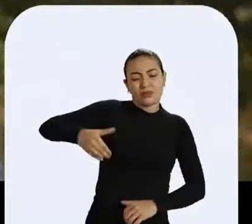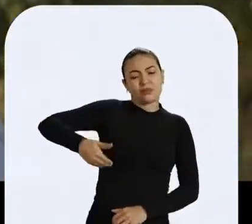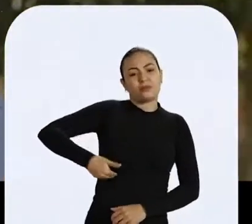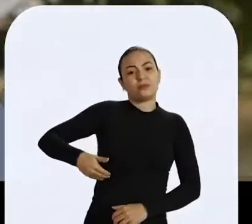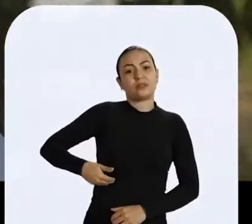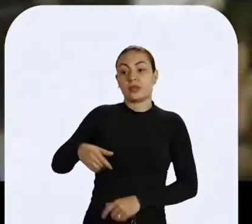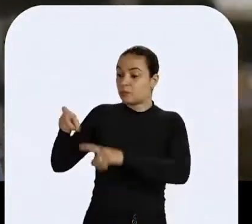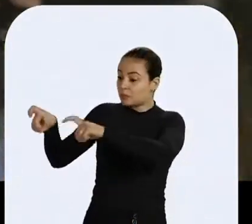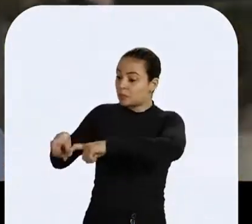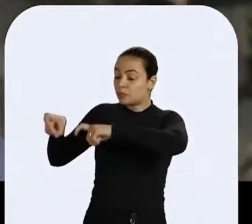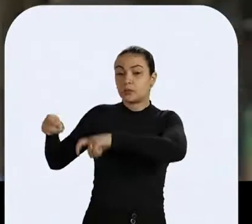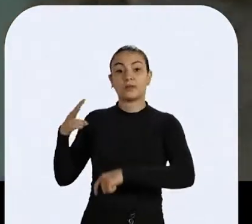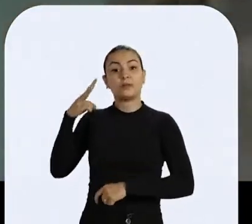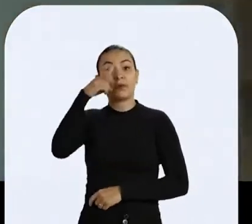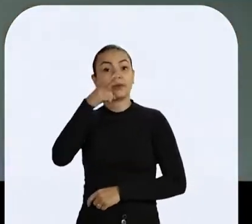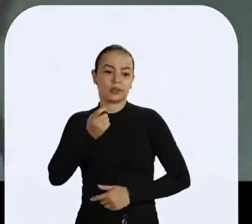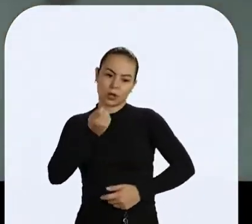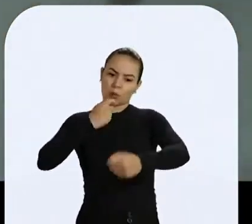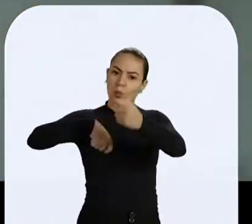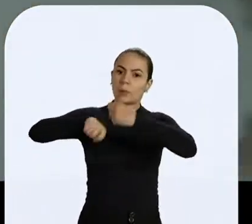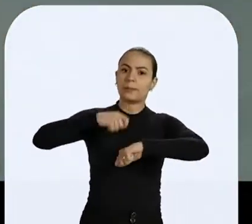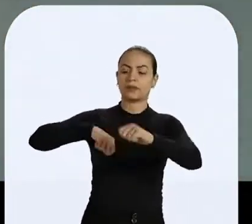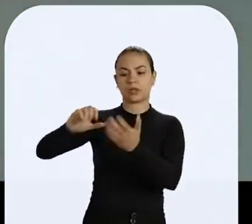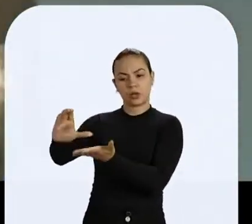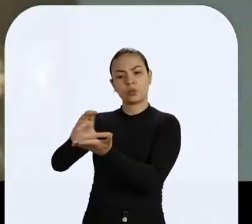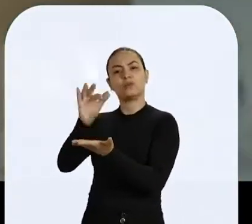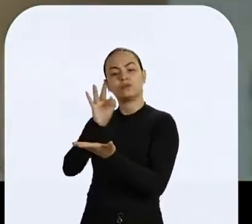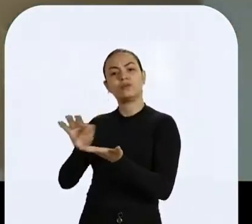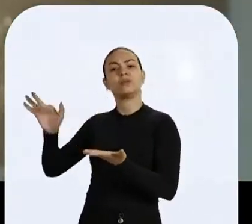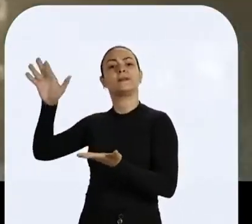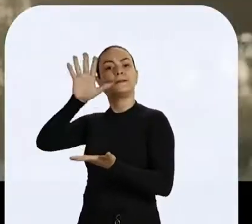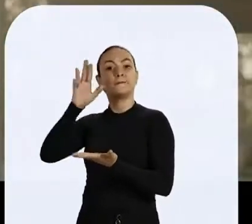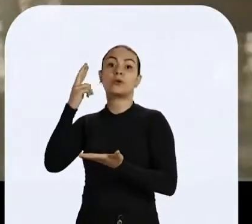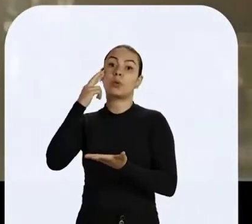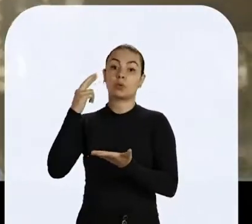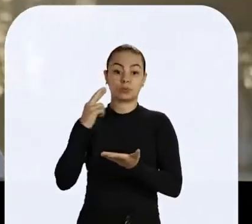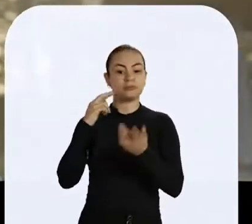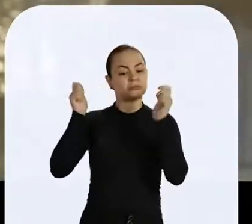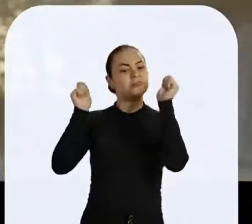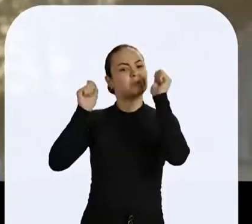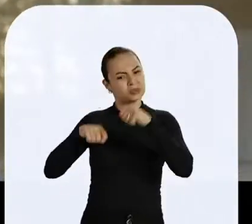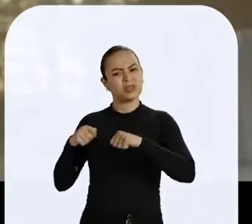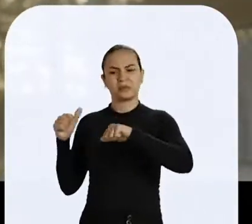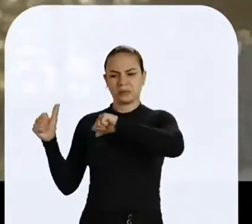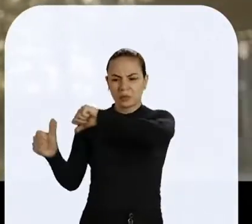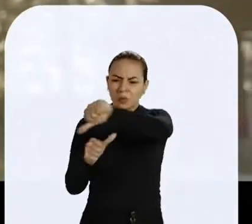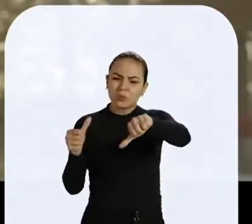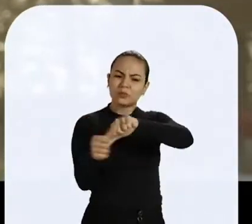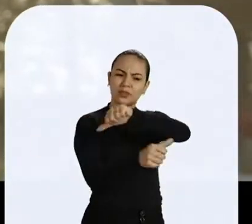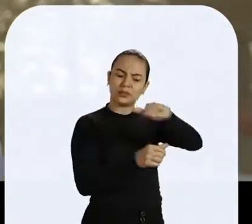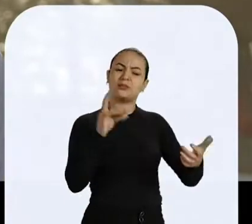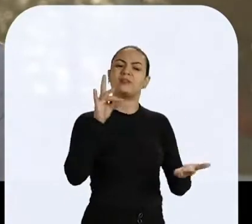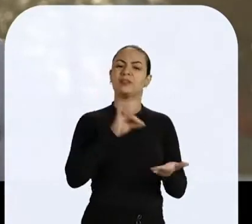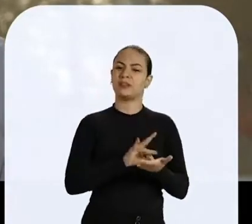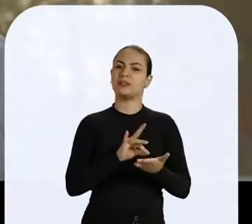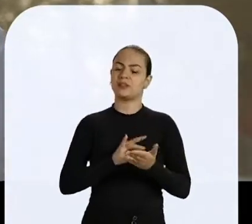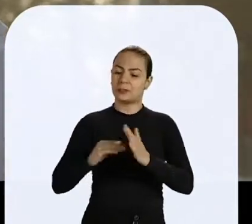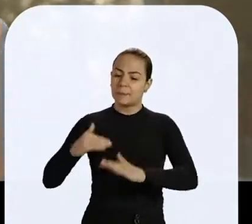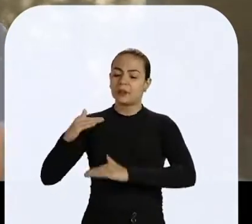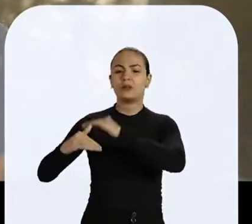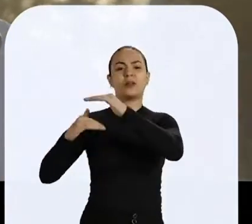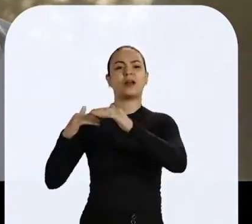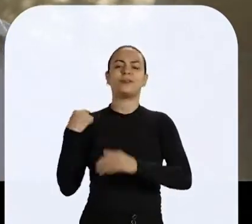forte, temos receita, temos recursos federais. Rondônia tem a capacidade de acabar com isso.